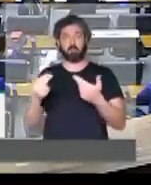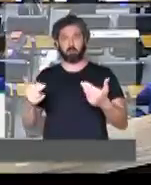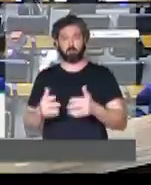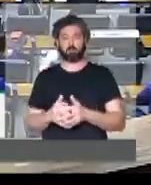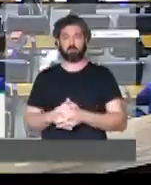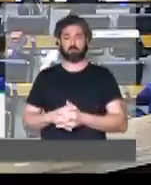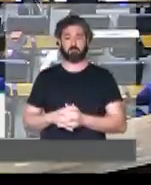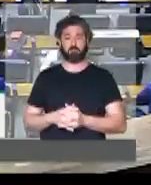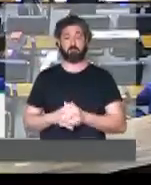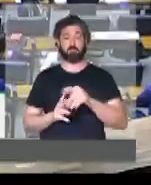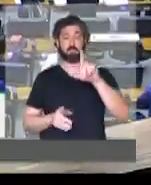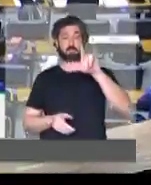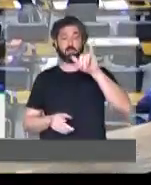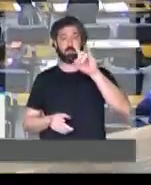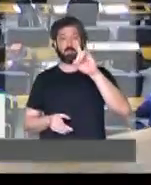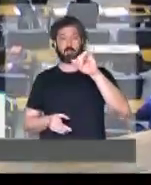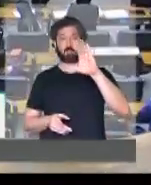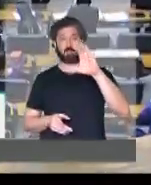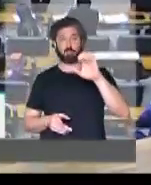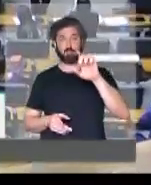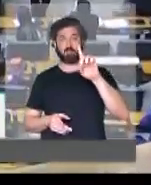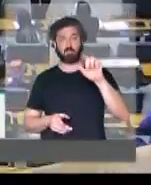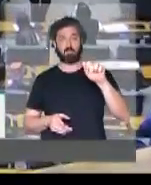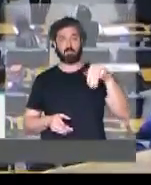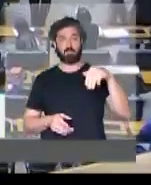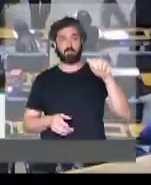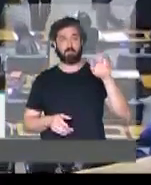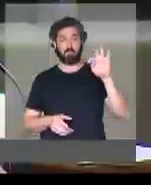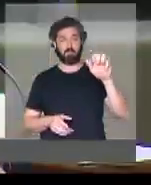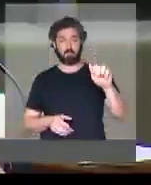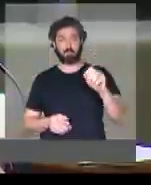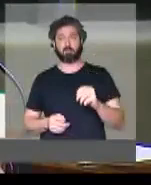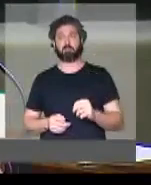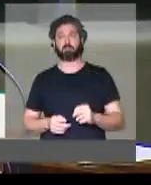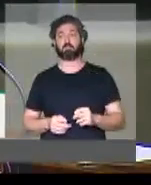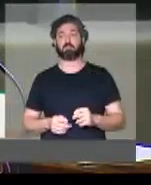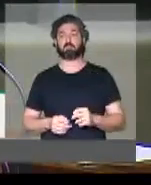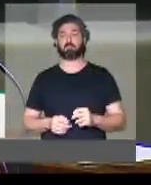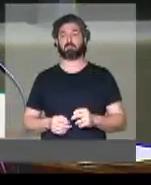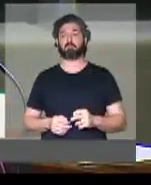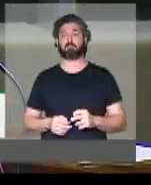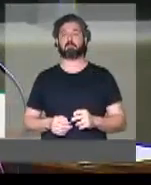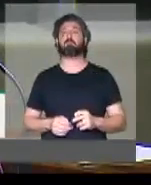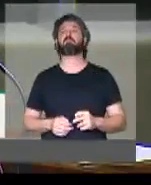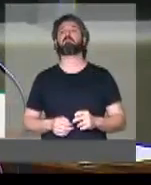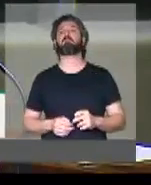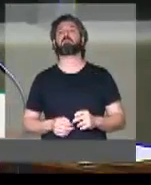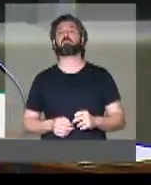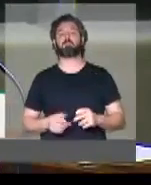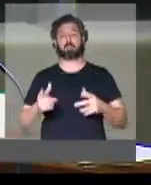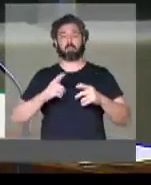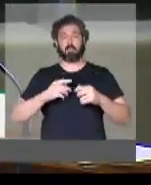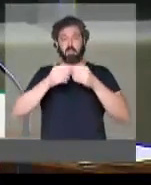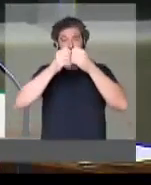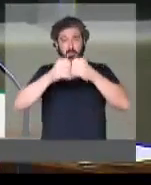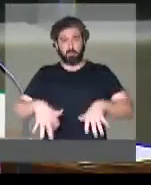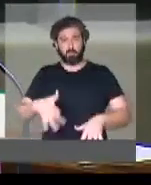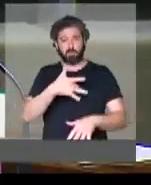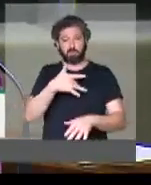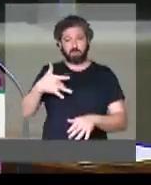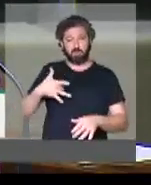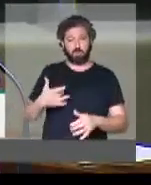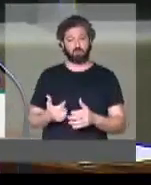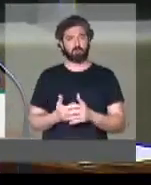Deputada Lídice da Mata, do PSB da Bahia. ...para os trabalhadores submetidos a danos da sua